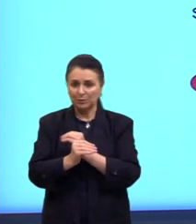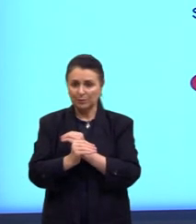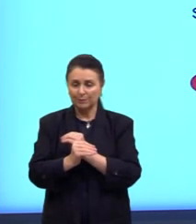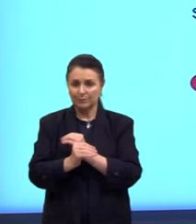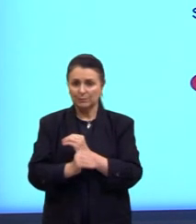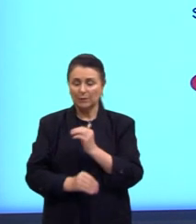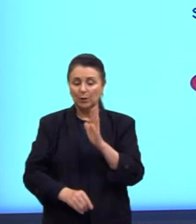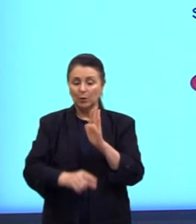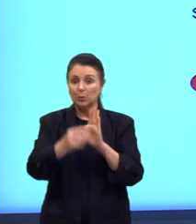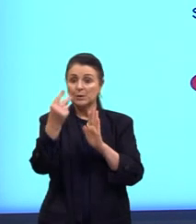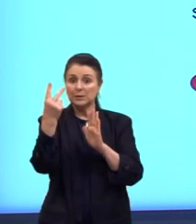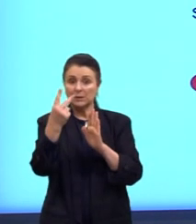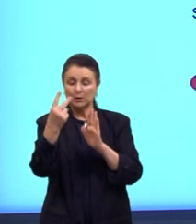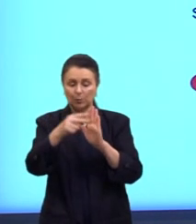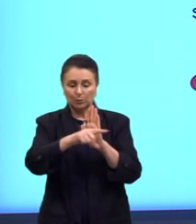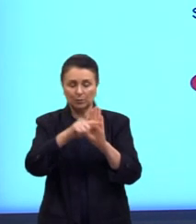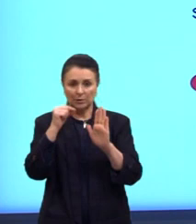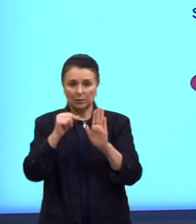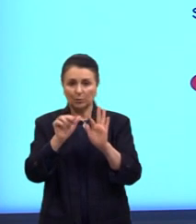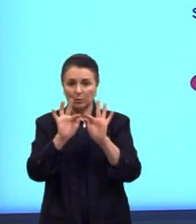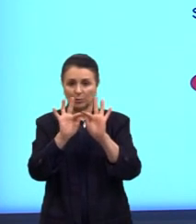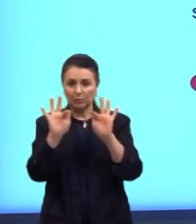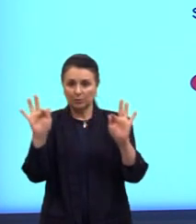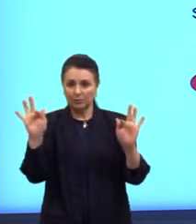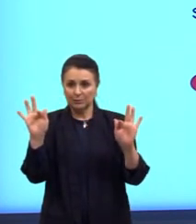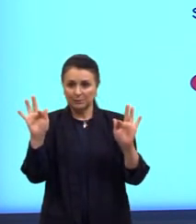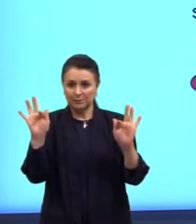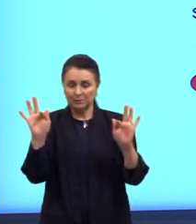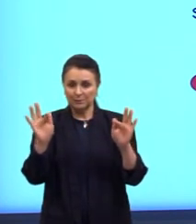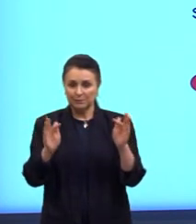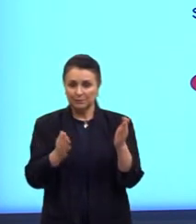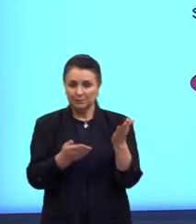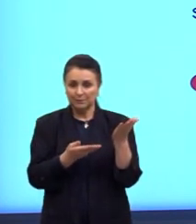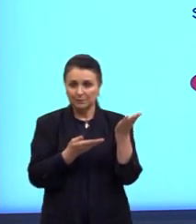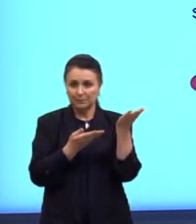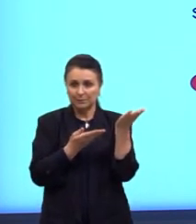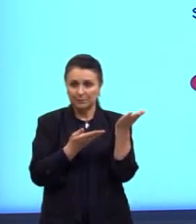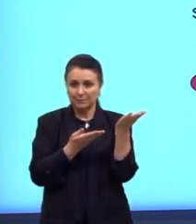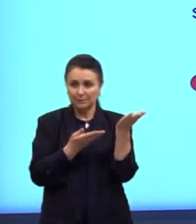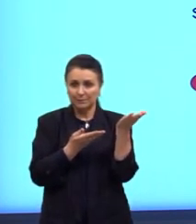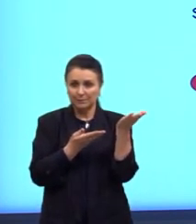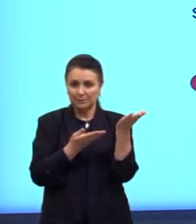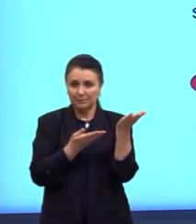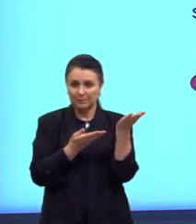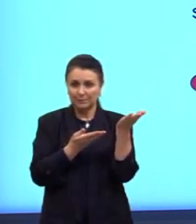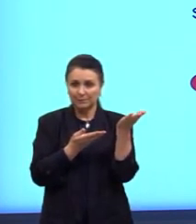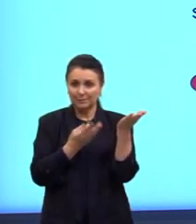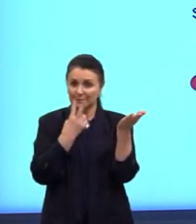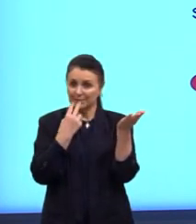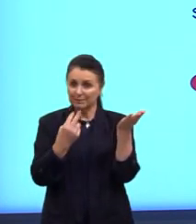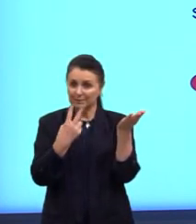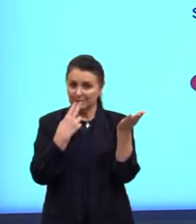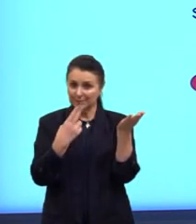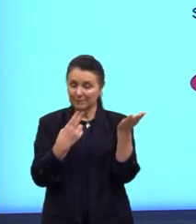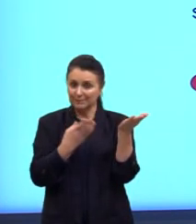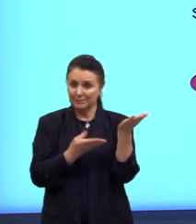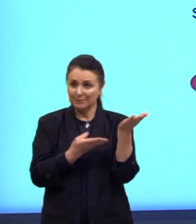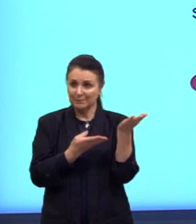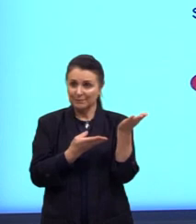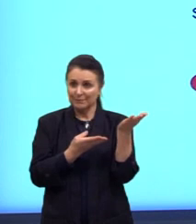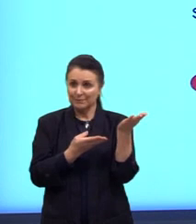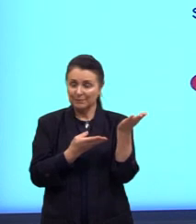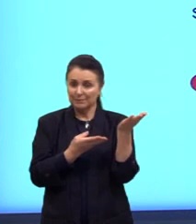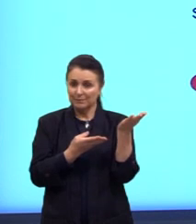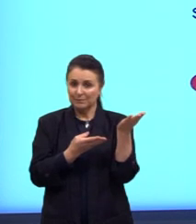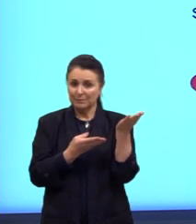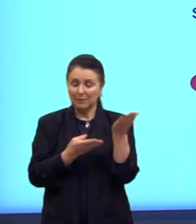no segundo parágrafo do texto, na frase, although she didn't win a medal, she still made history. O